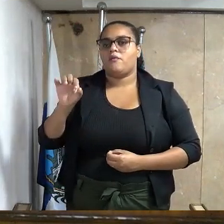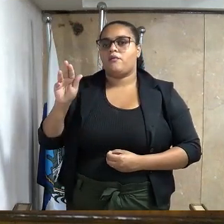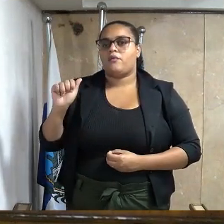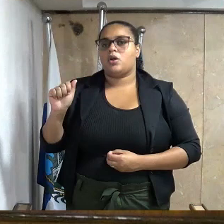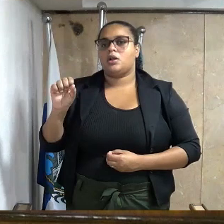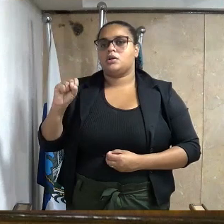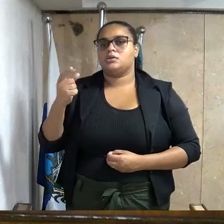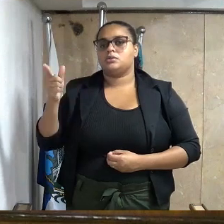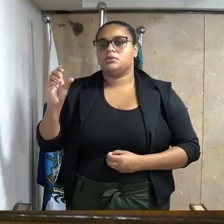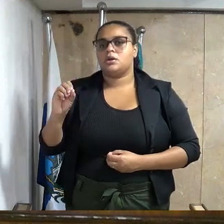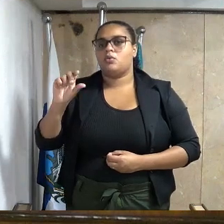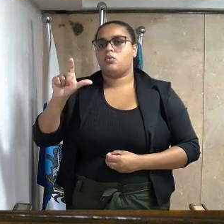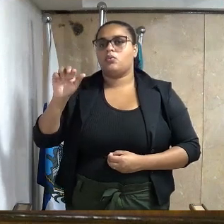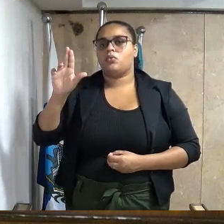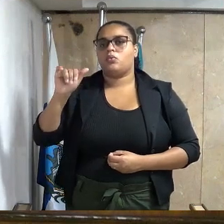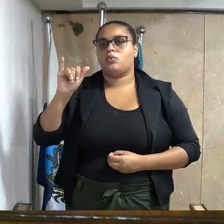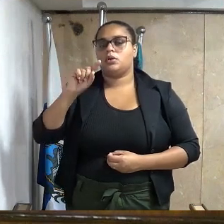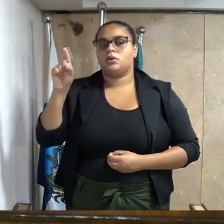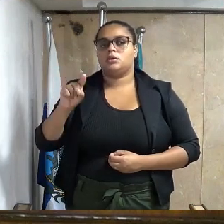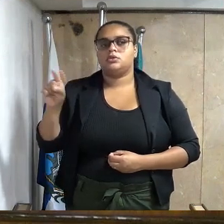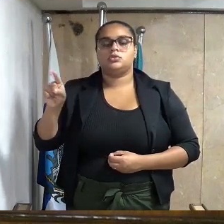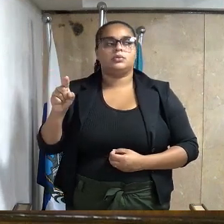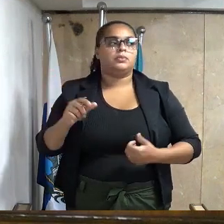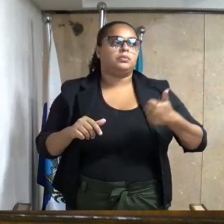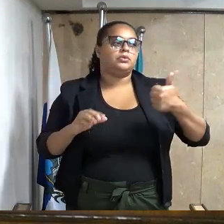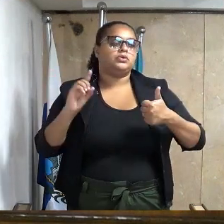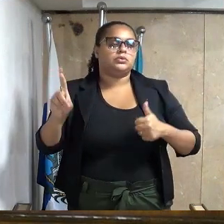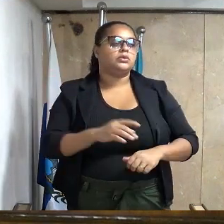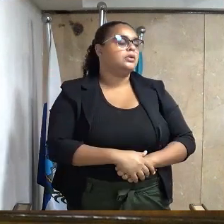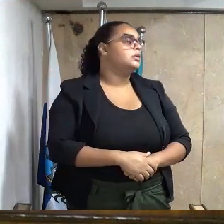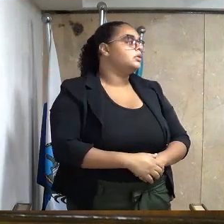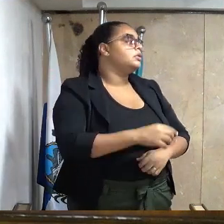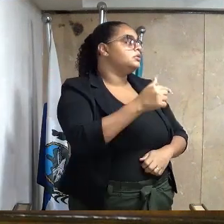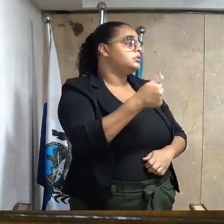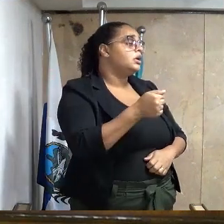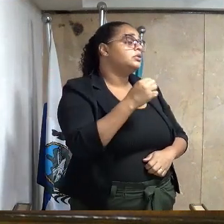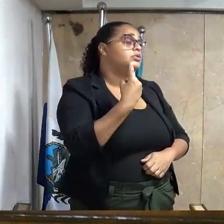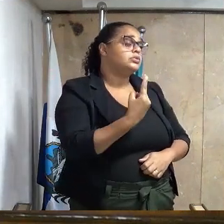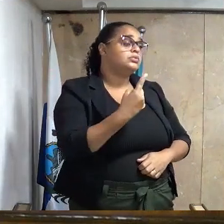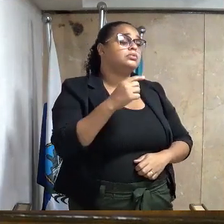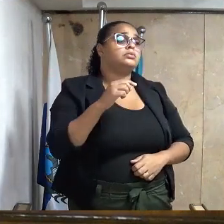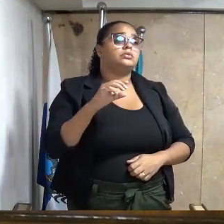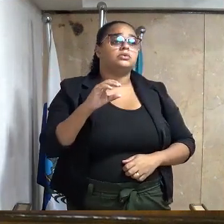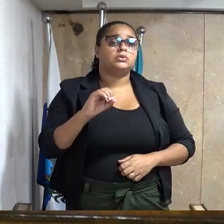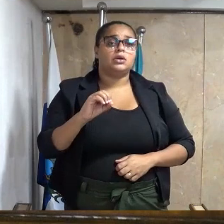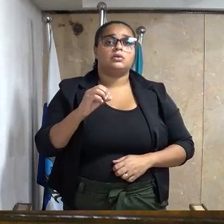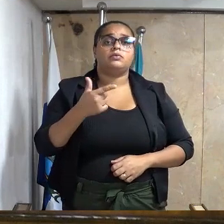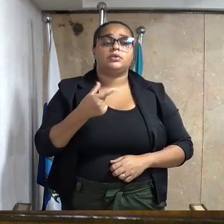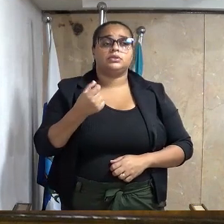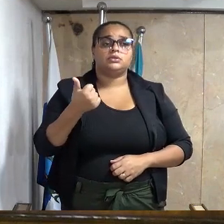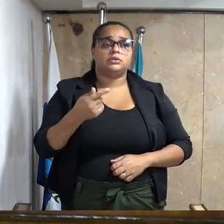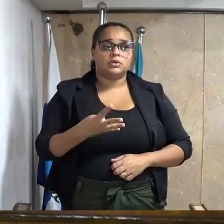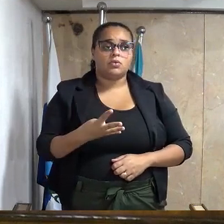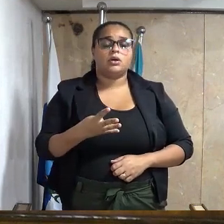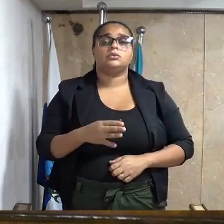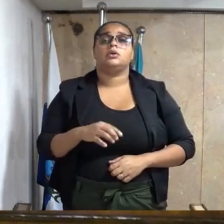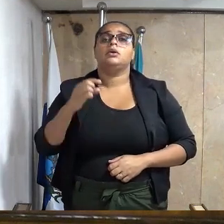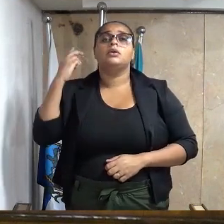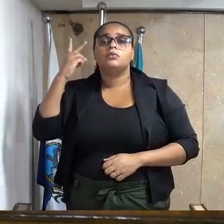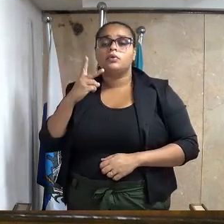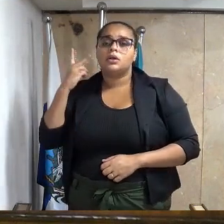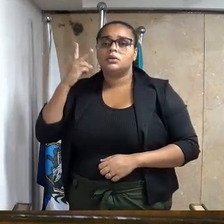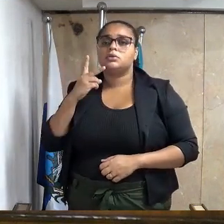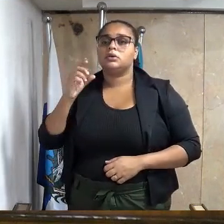primeiro distrito desse município. Indicação 7105, barra 2024, do excelentíssimo senhor